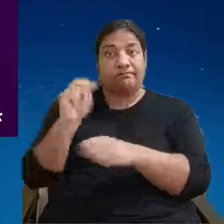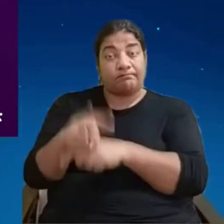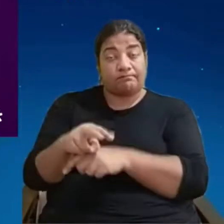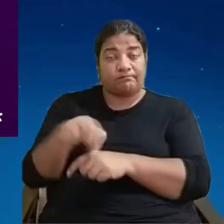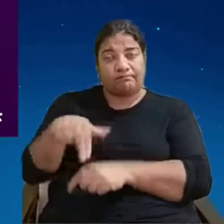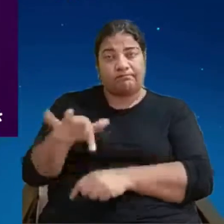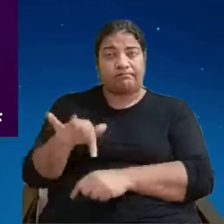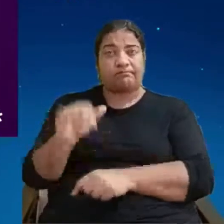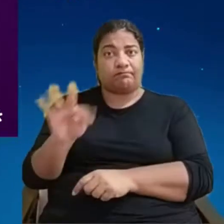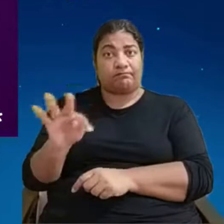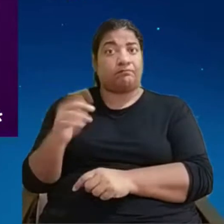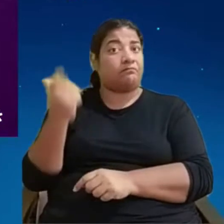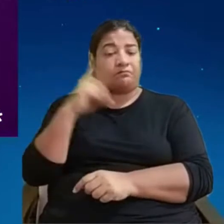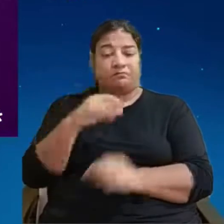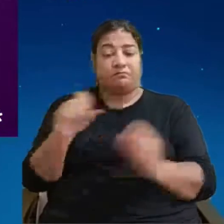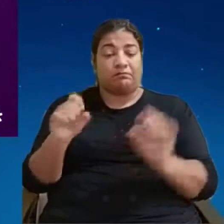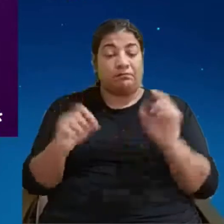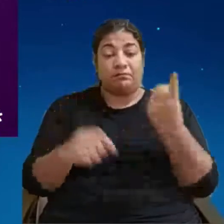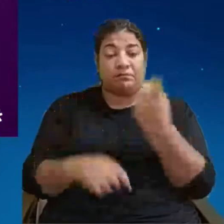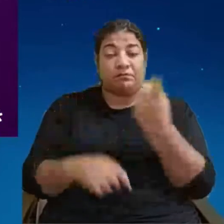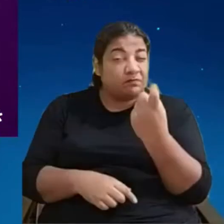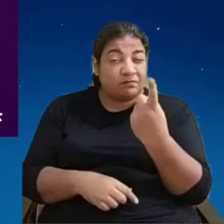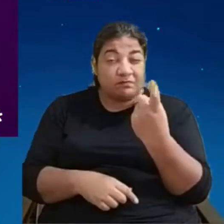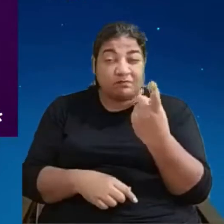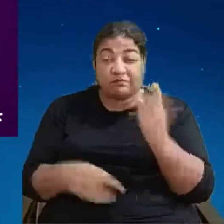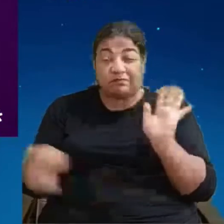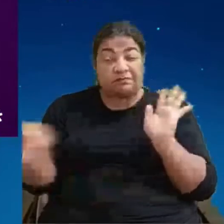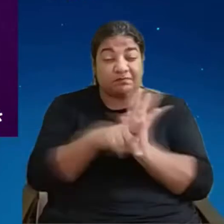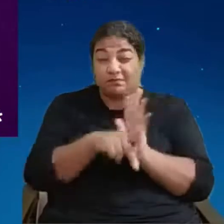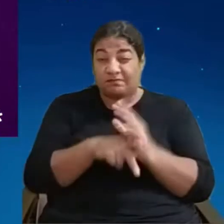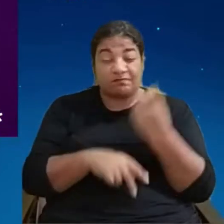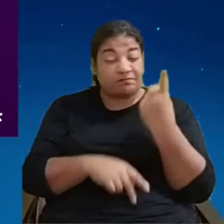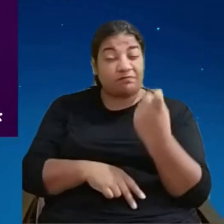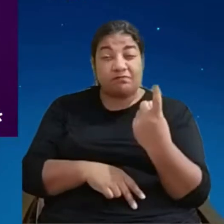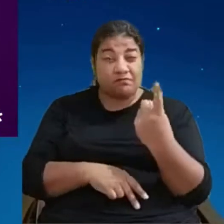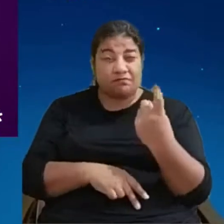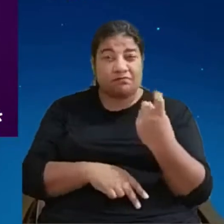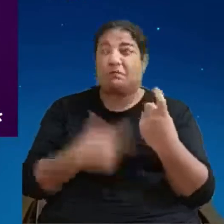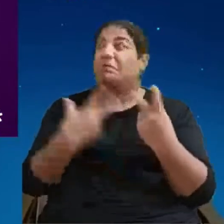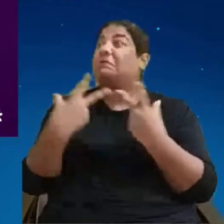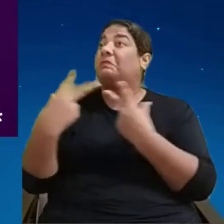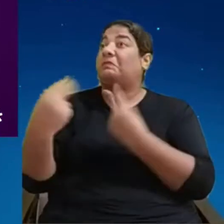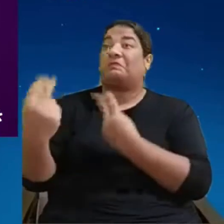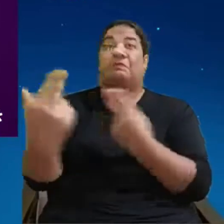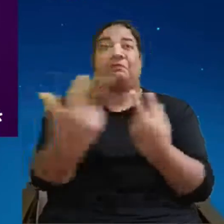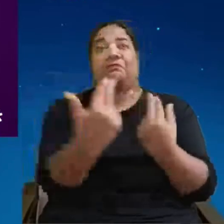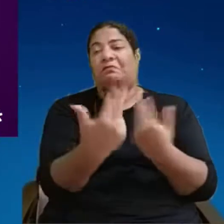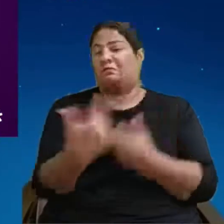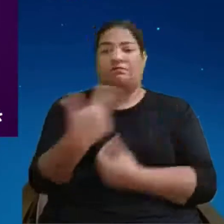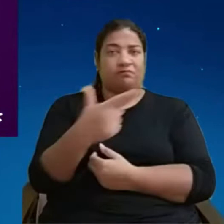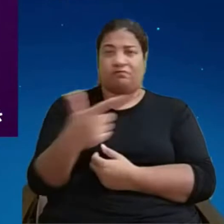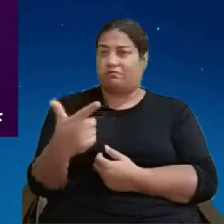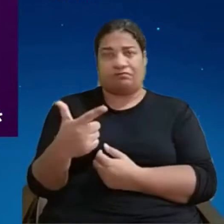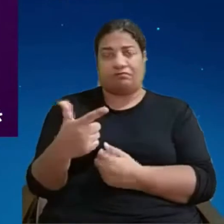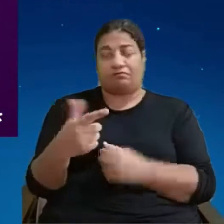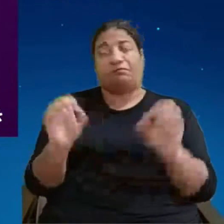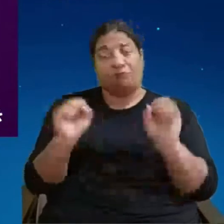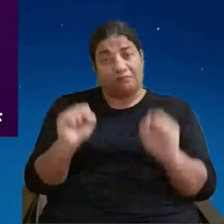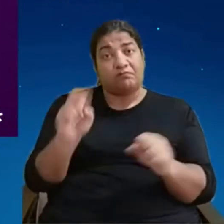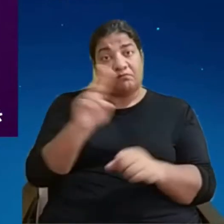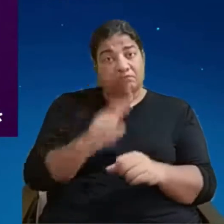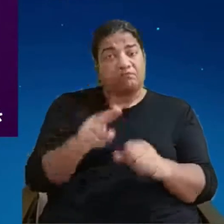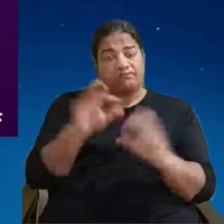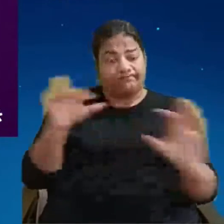então essa questão de exclusividade de tokenização de uso de blockchain para quem tem bem como